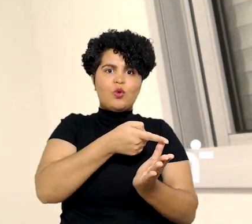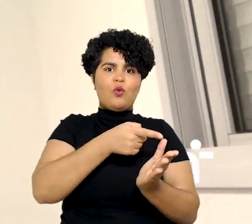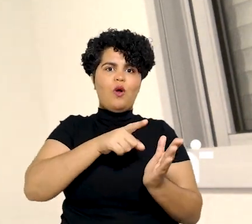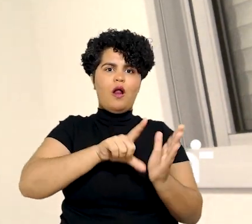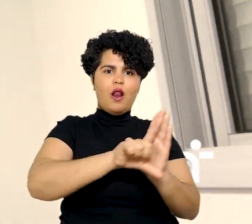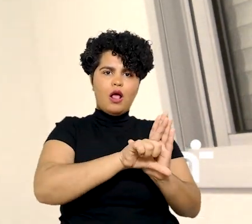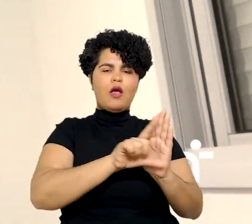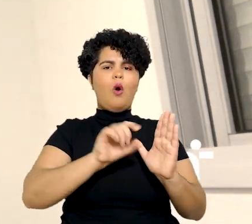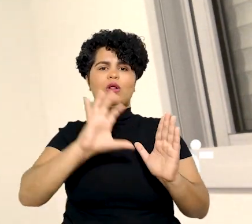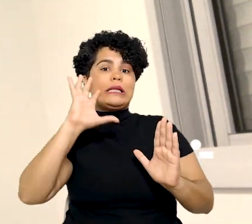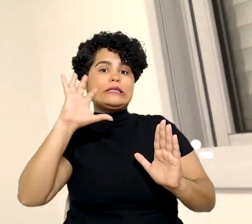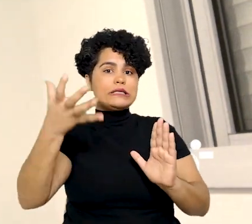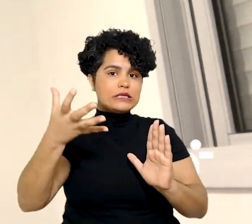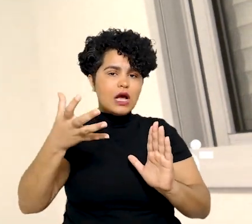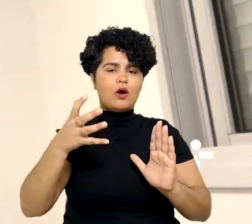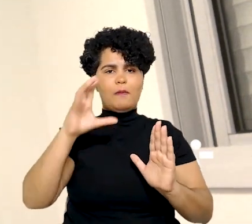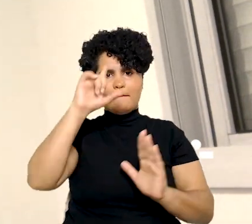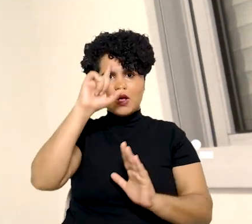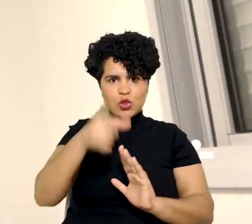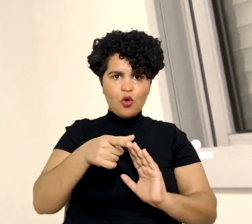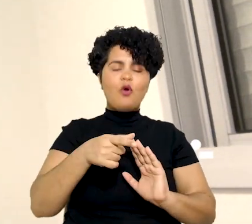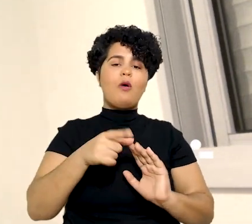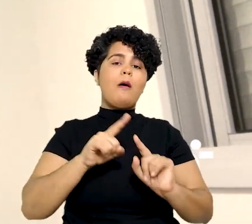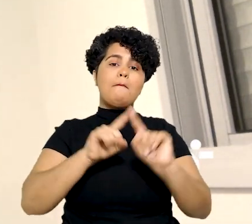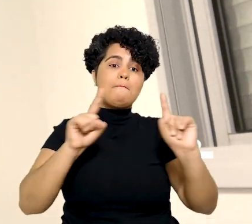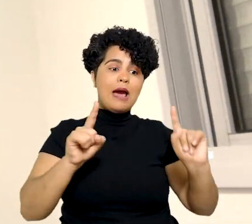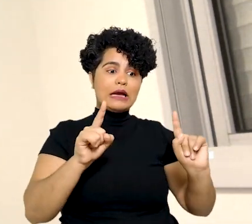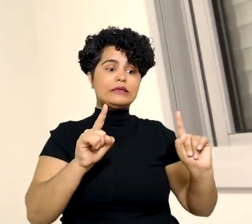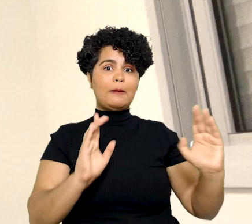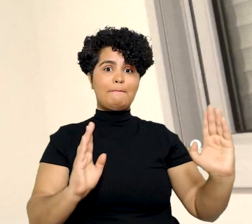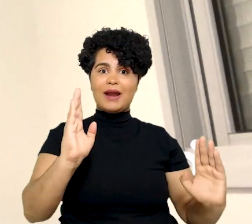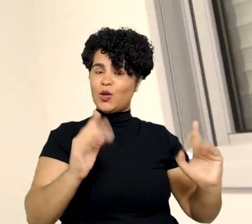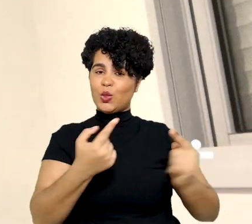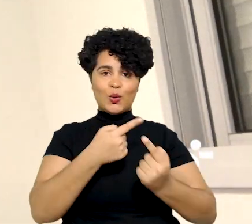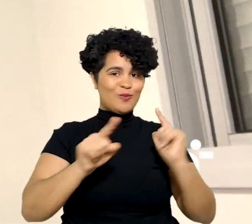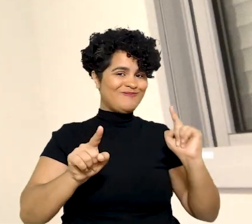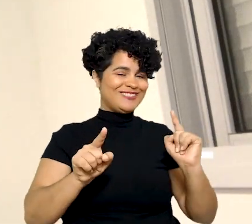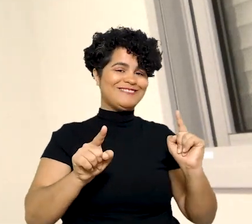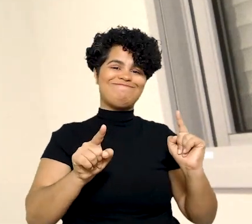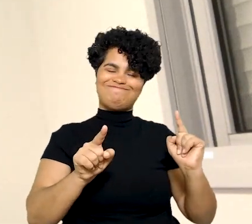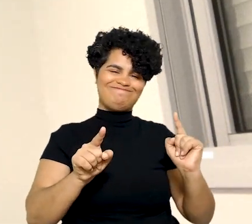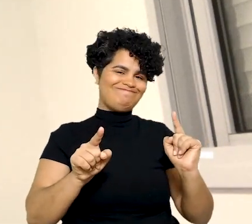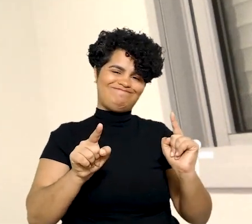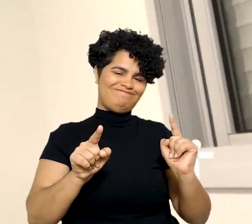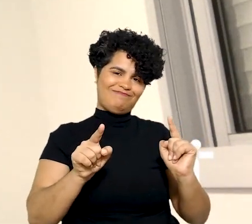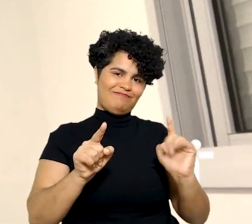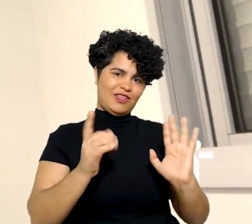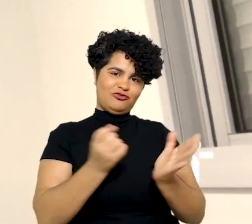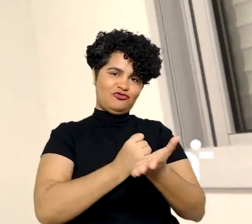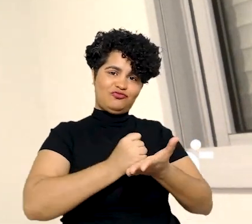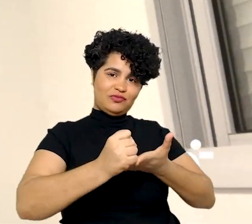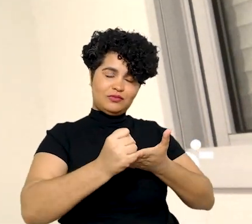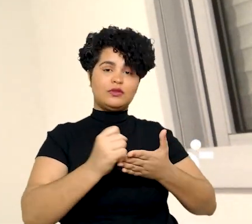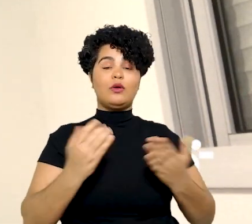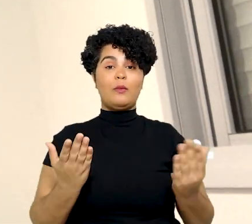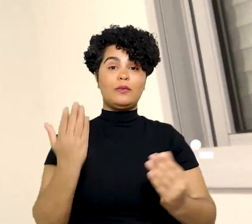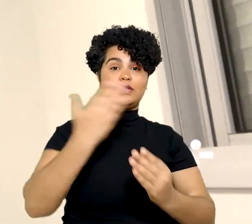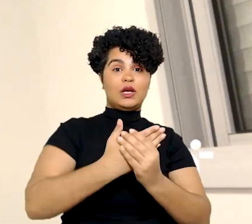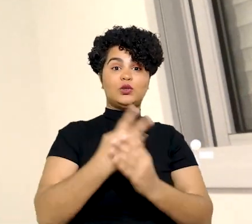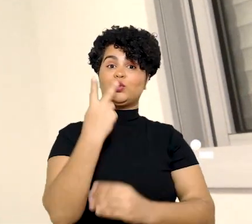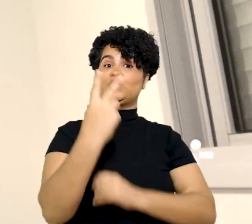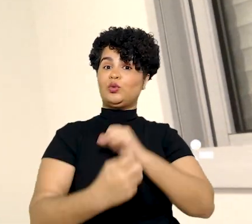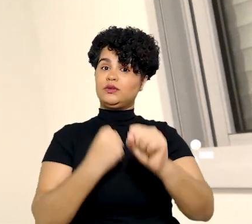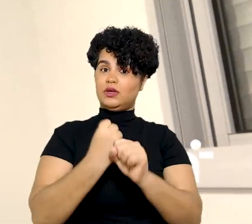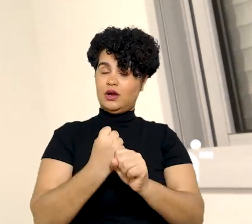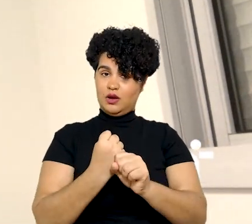de se exigir o cumprimento de uma obrigação que está prevista num título executivo, caso essa pretensão não seja exercida